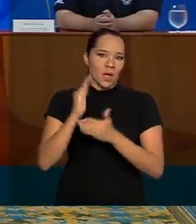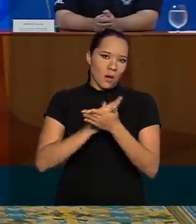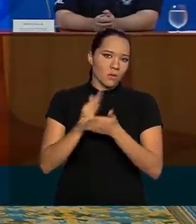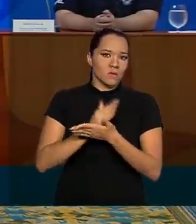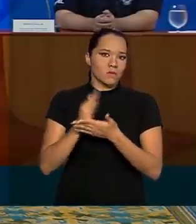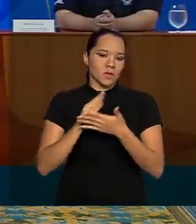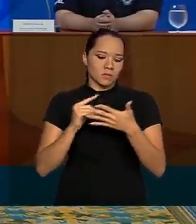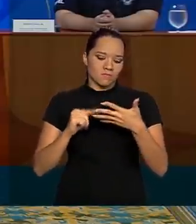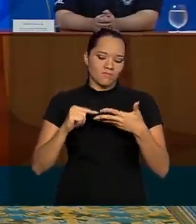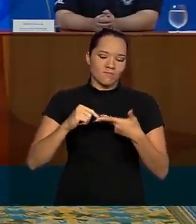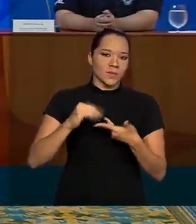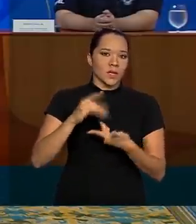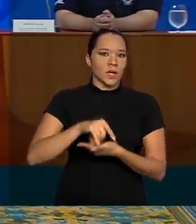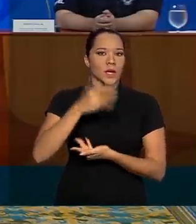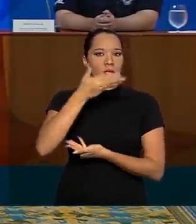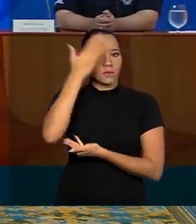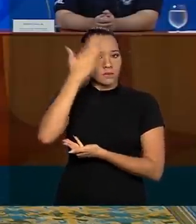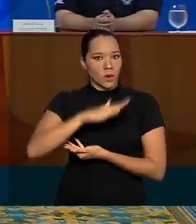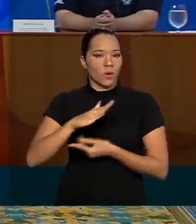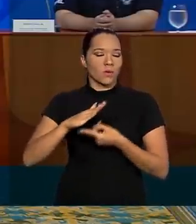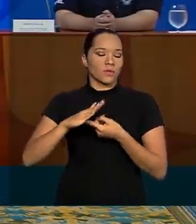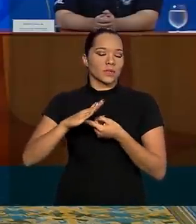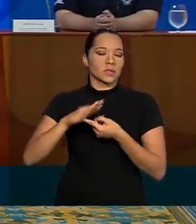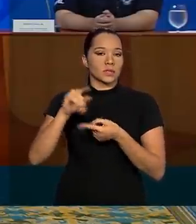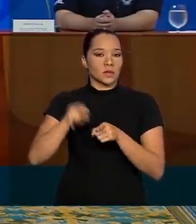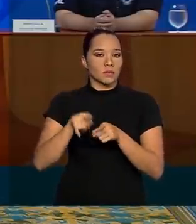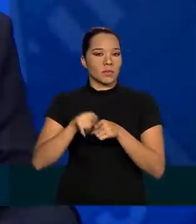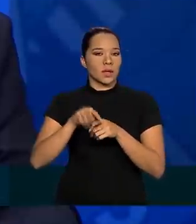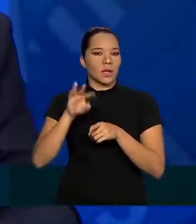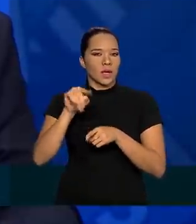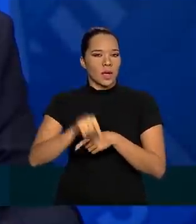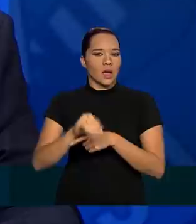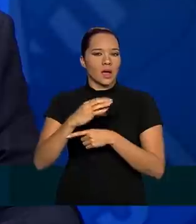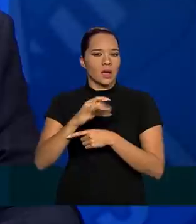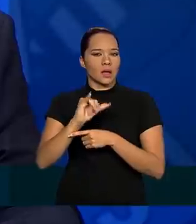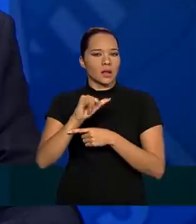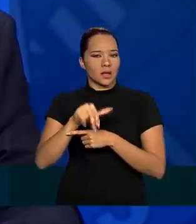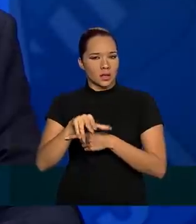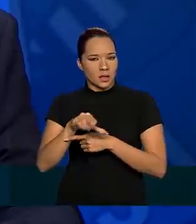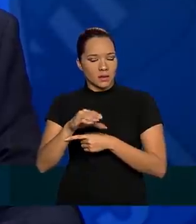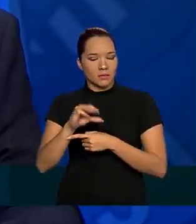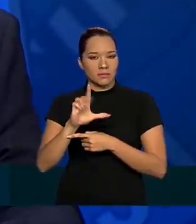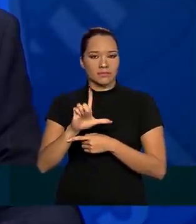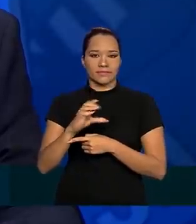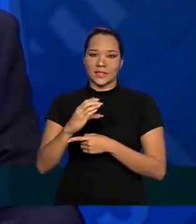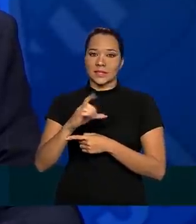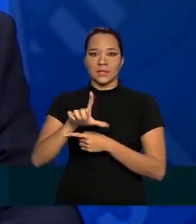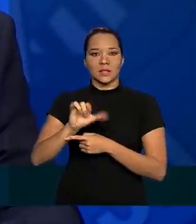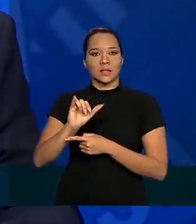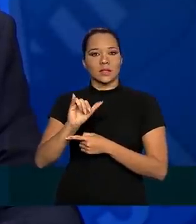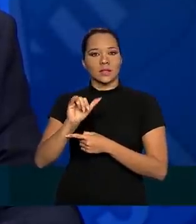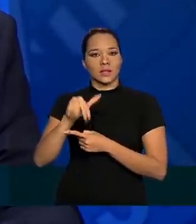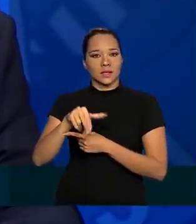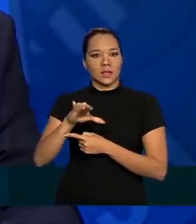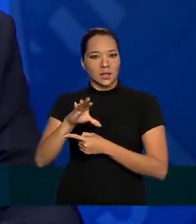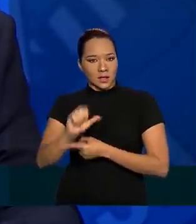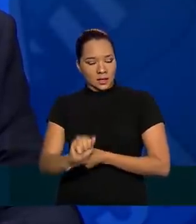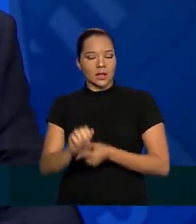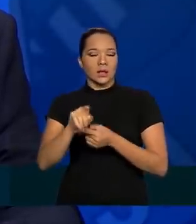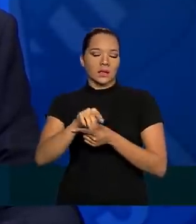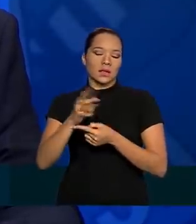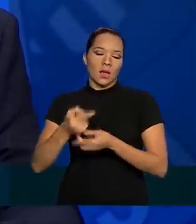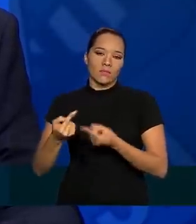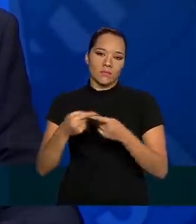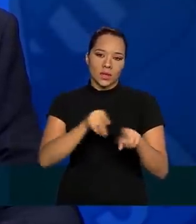relacionadas às evidências e à clínica, à arte da clínica, na questão do enfrentamento à pandemia.